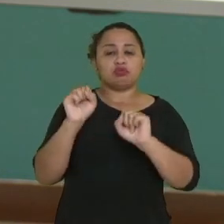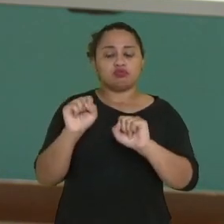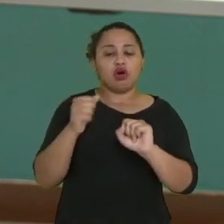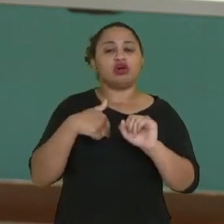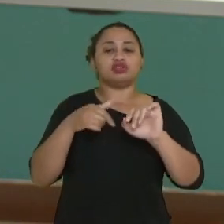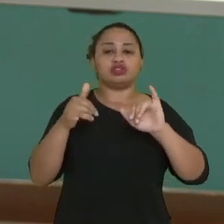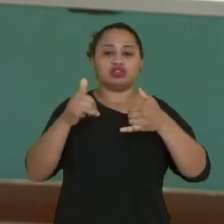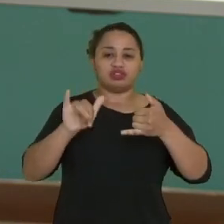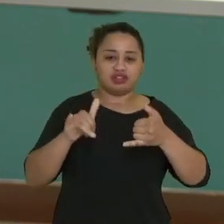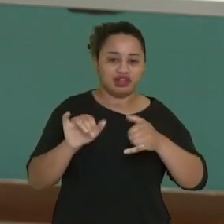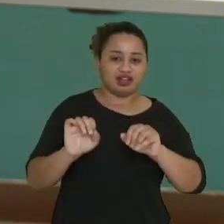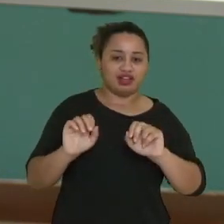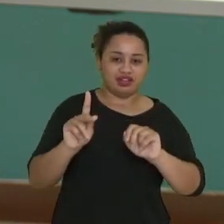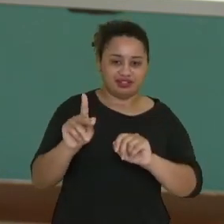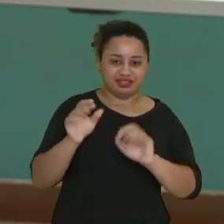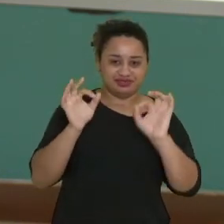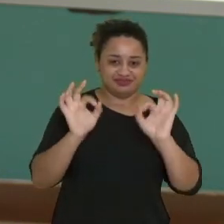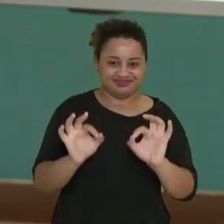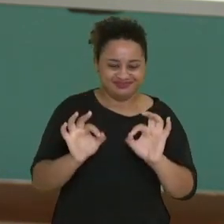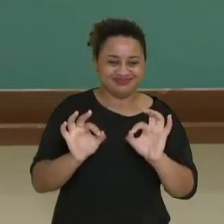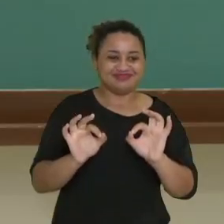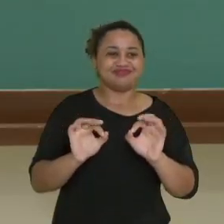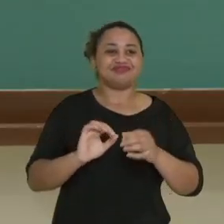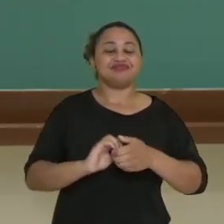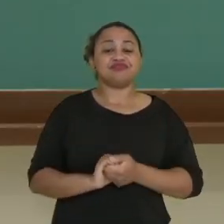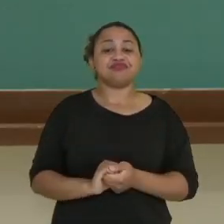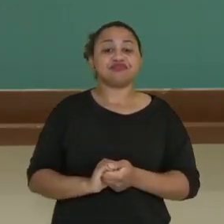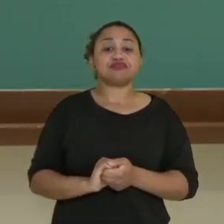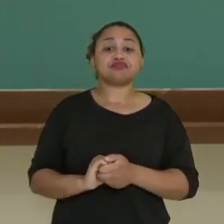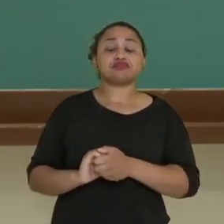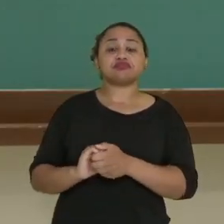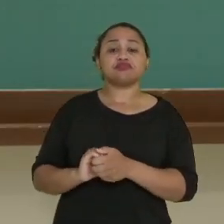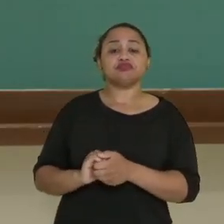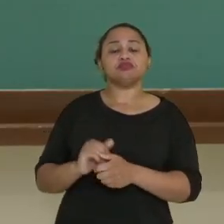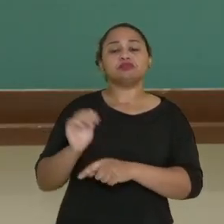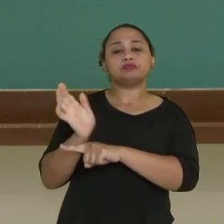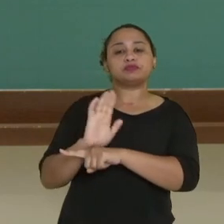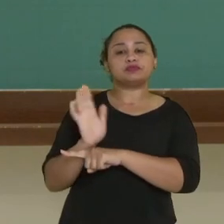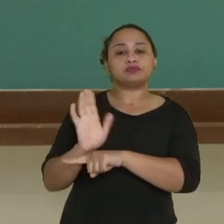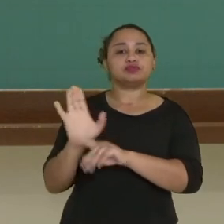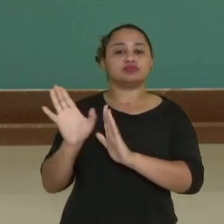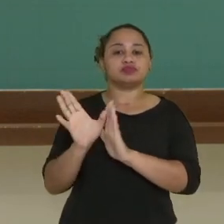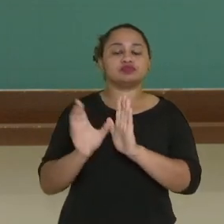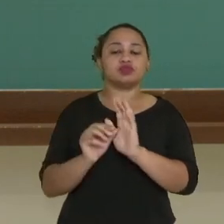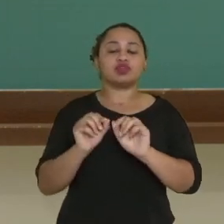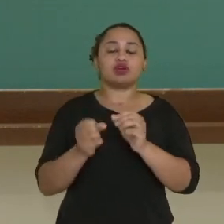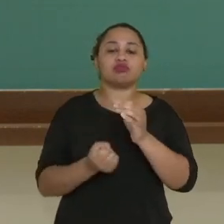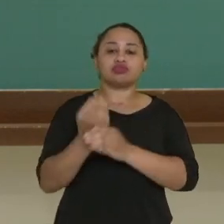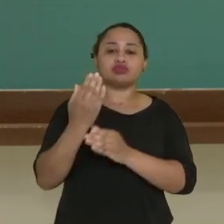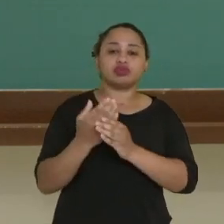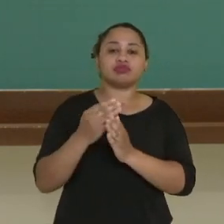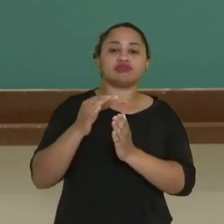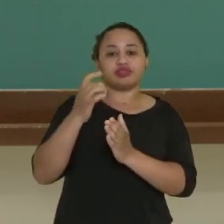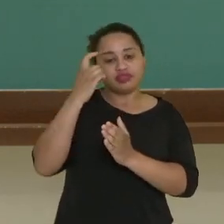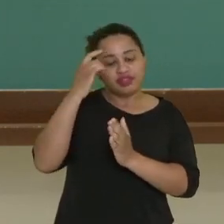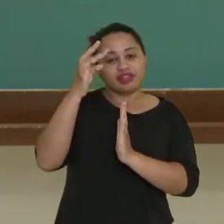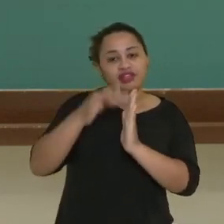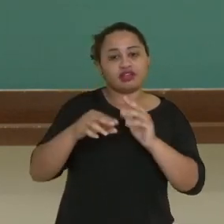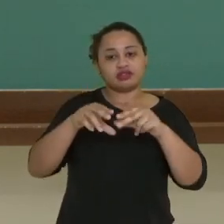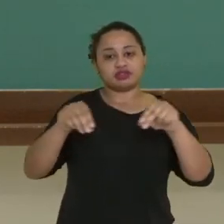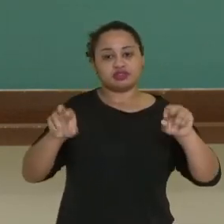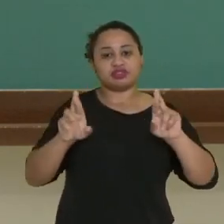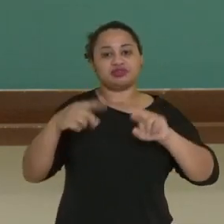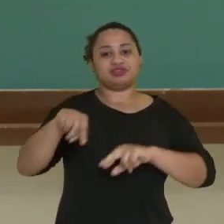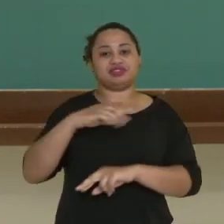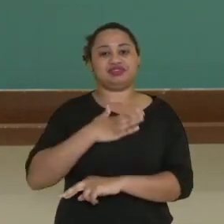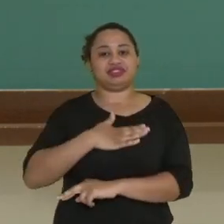avaliar. Perfeito? Muito bem, então. Então, neste vídeo falamos sobre produção de cordel. Espero que vocês